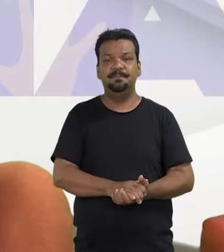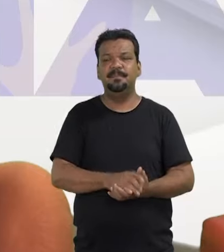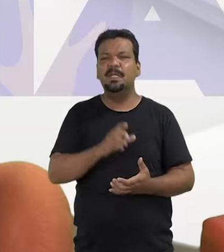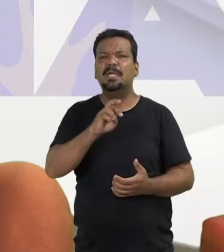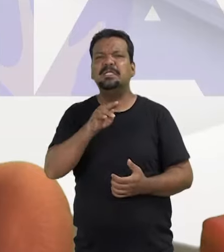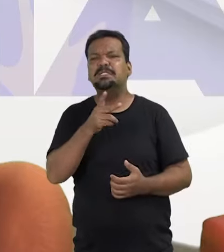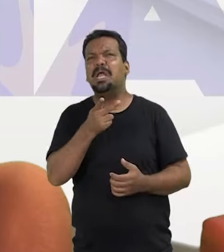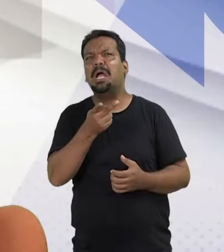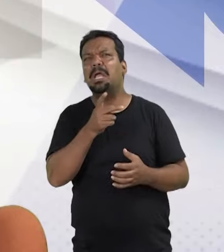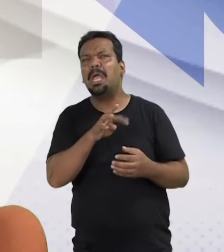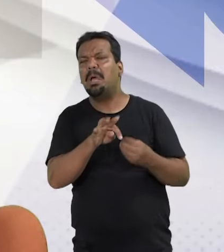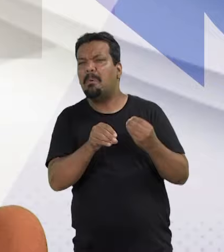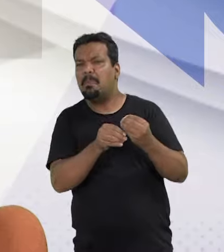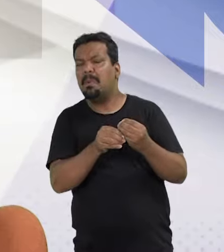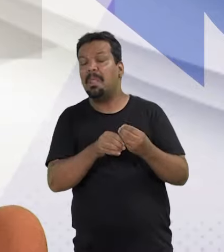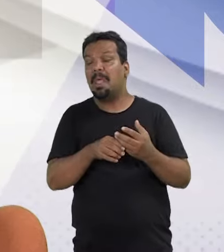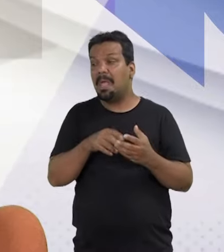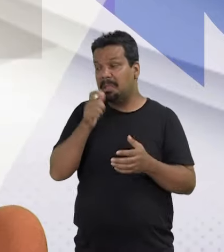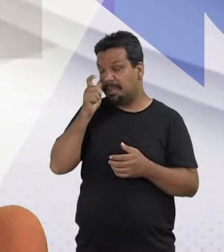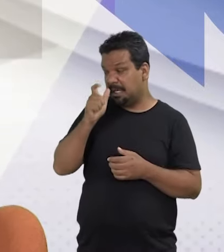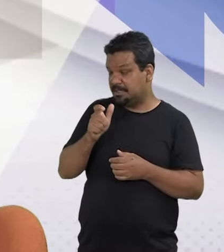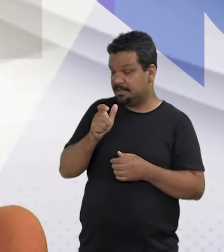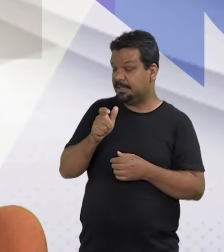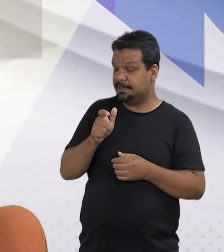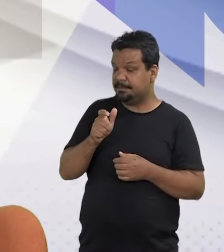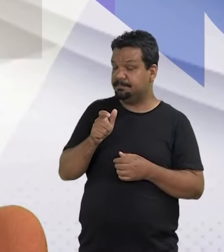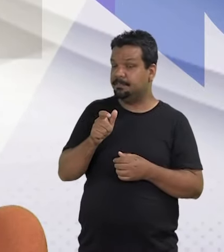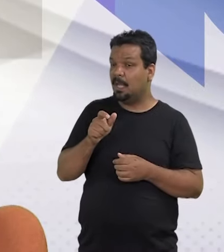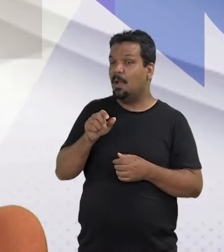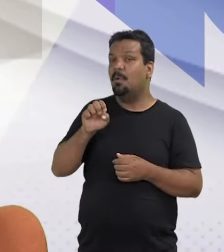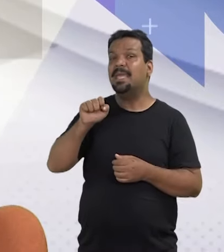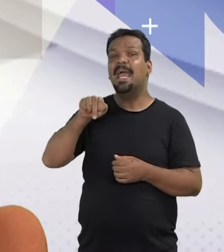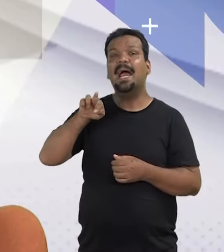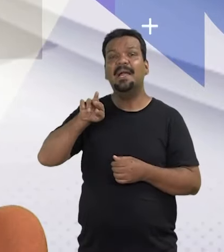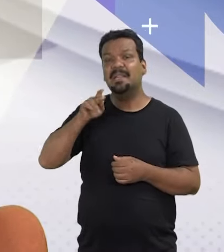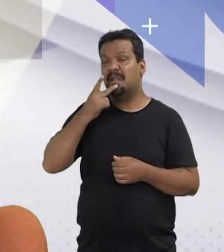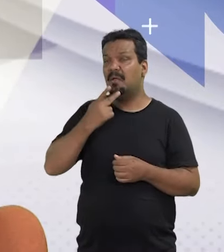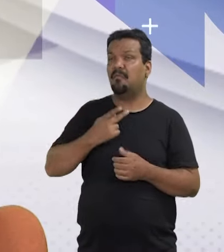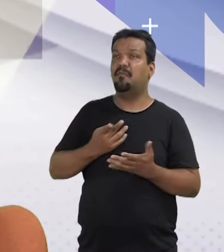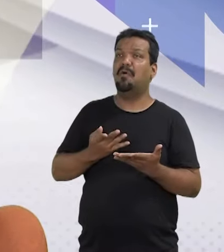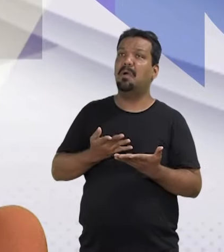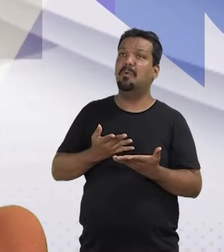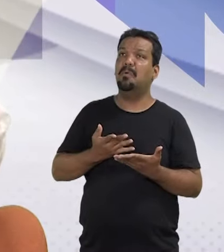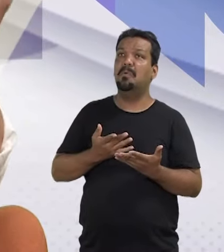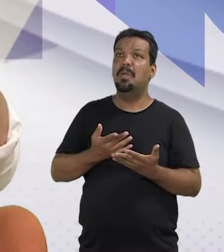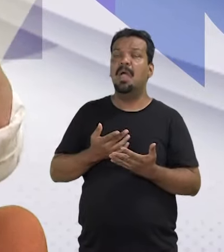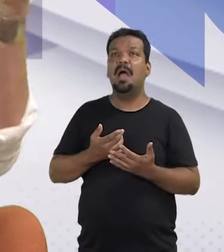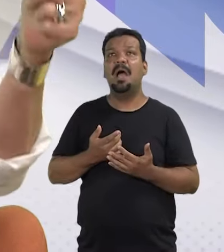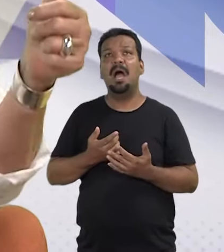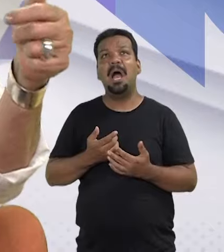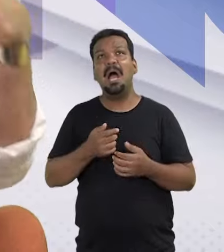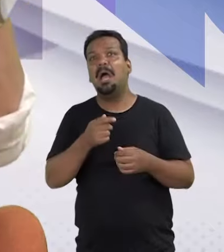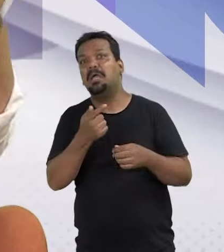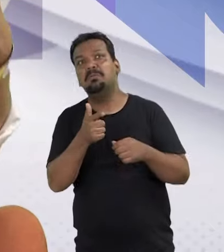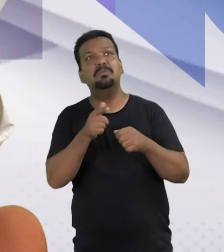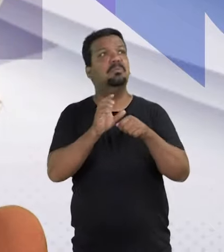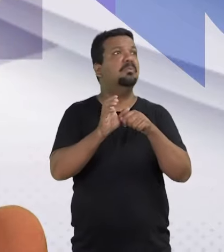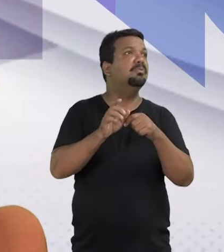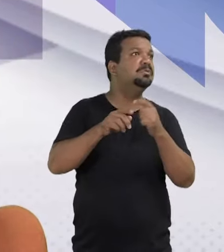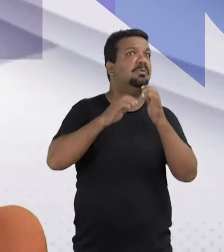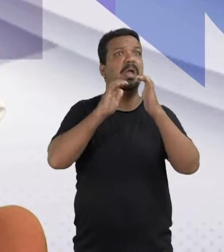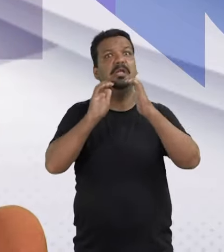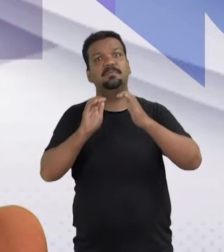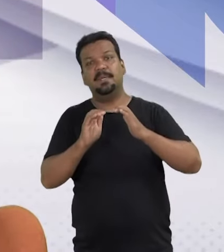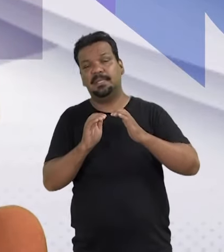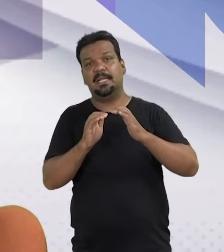Cristina, quer complementar? Não, eu acho interessante isso que a Andrea fala e para ter uma ideia disso, que não tem recurso, que não